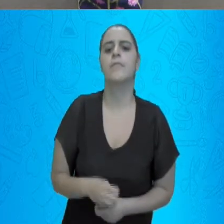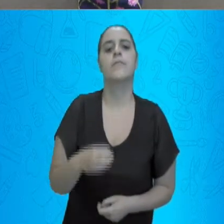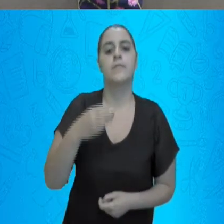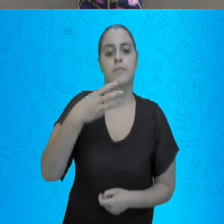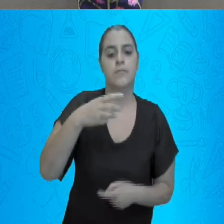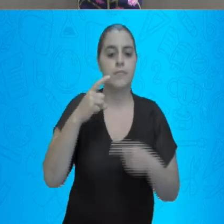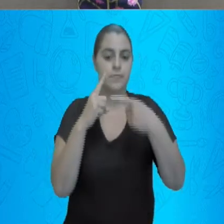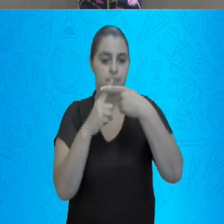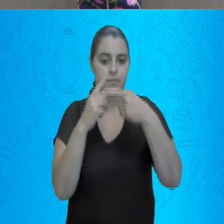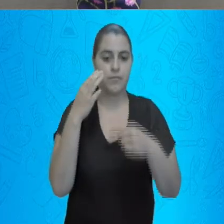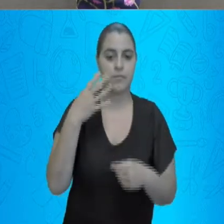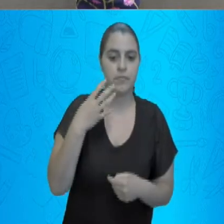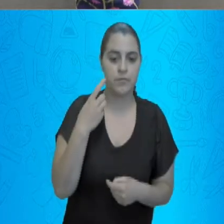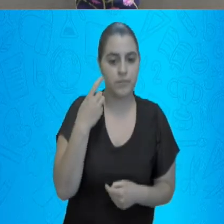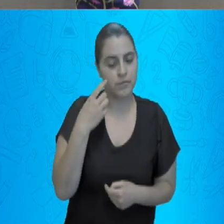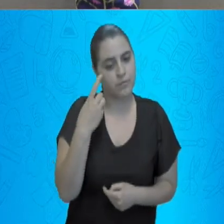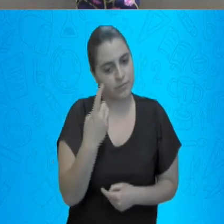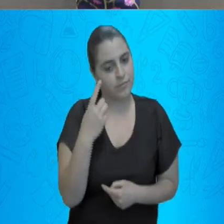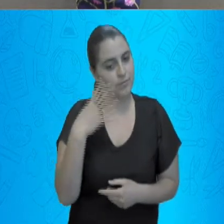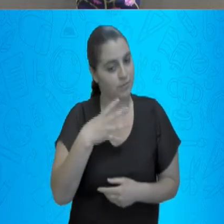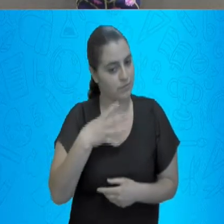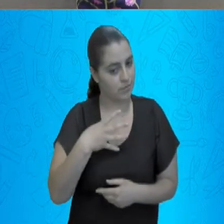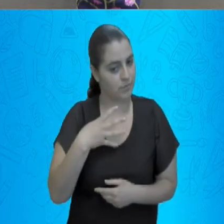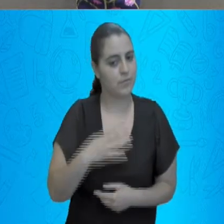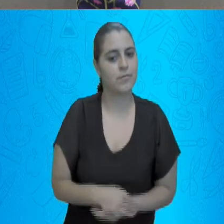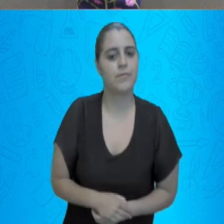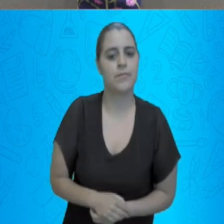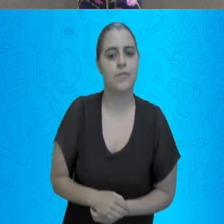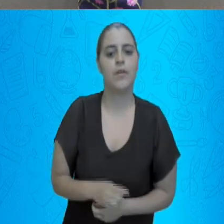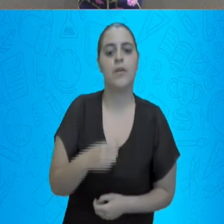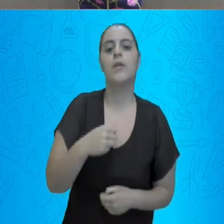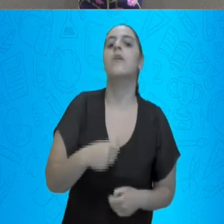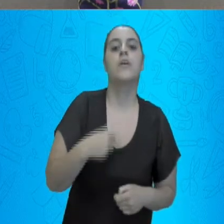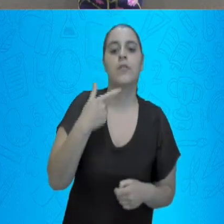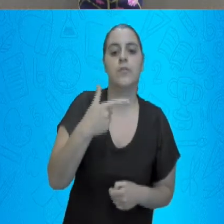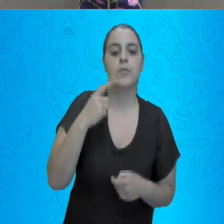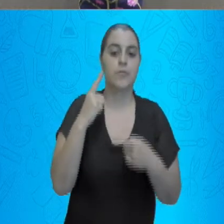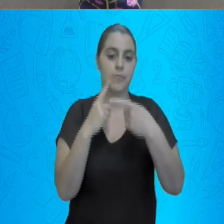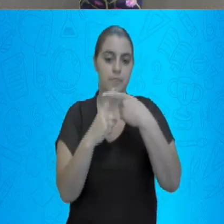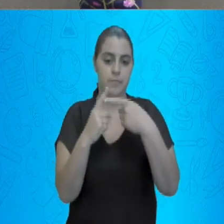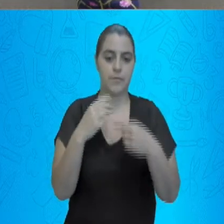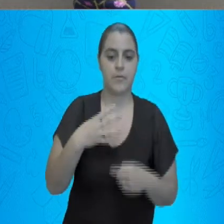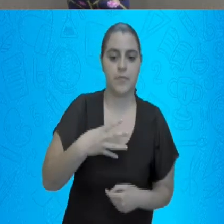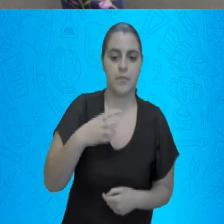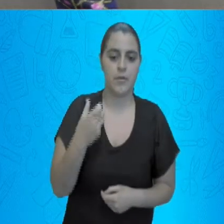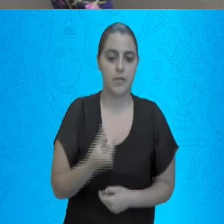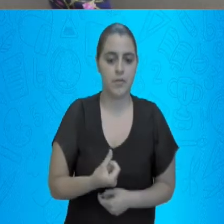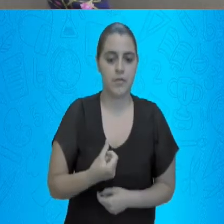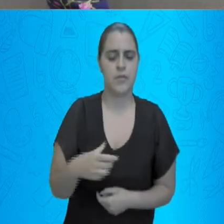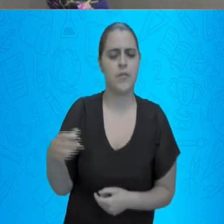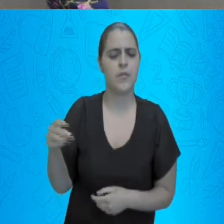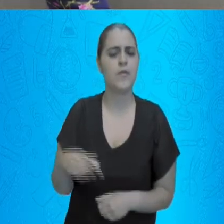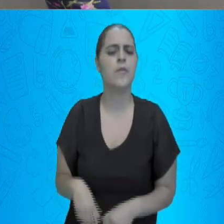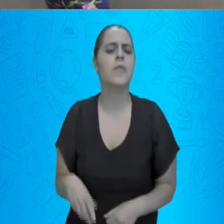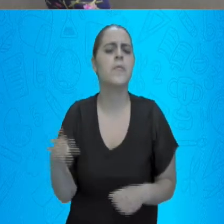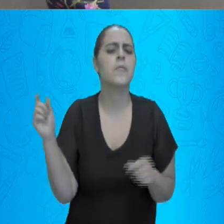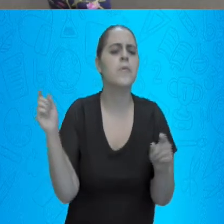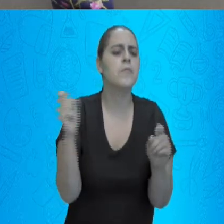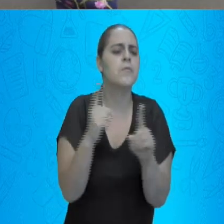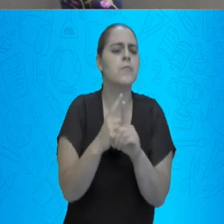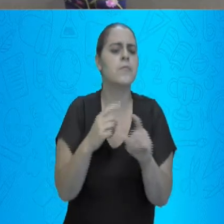1, 4. E 2 mais 4, 6. Vamos achar a letra B.